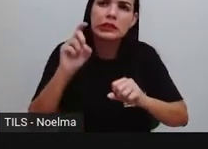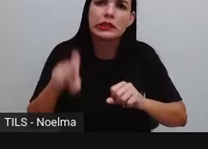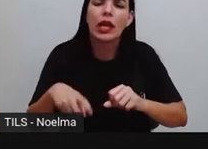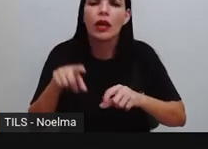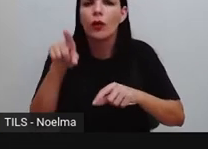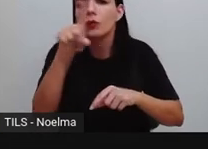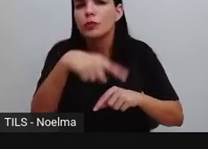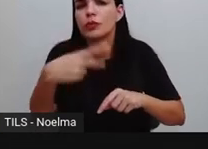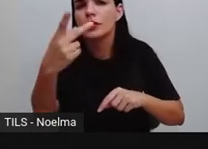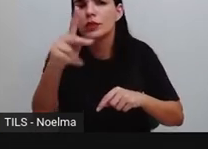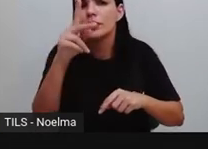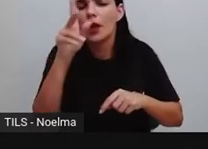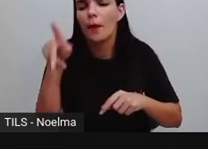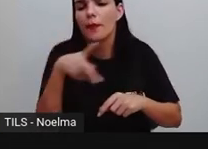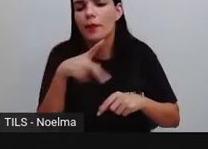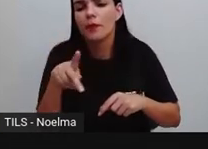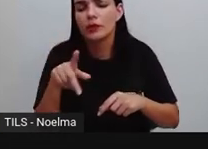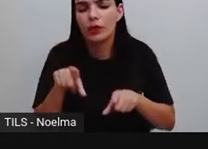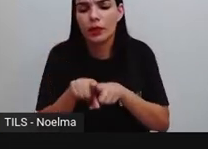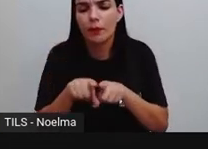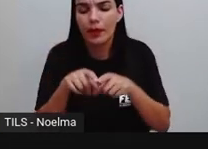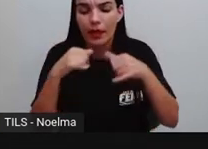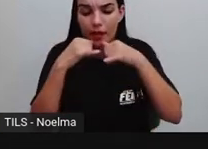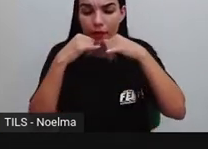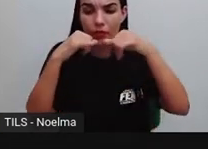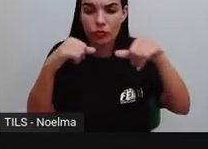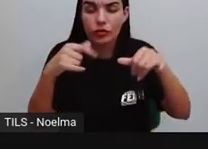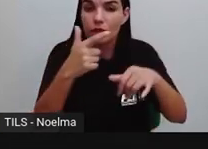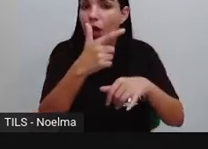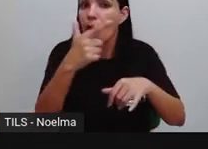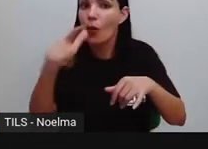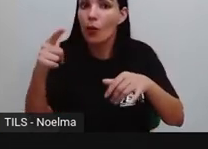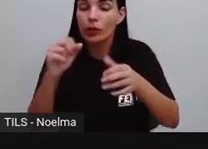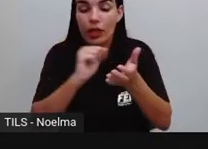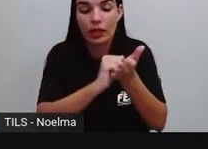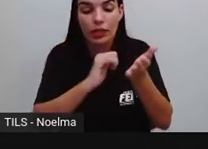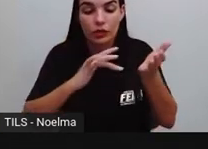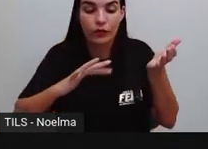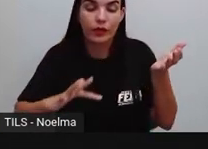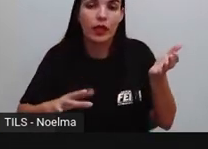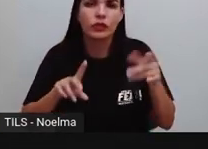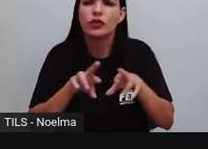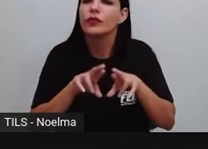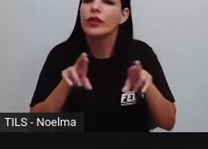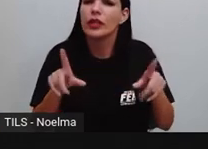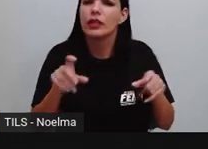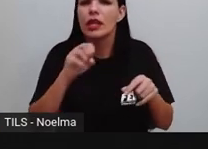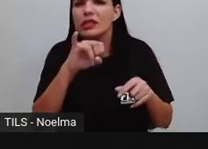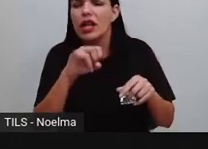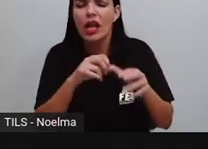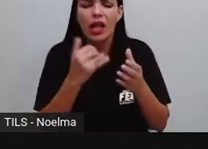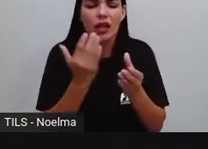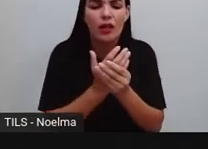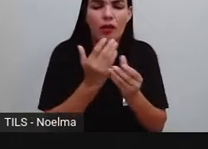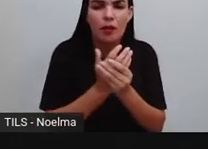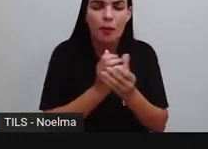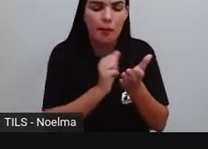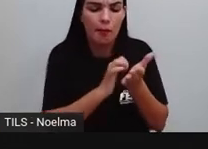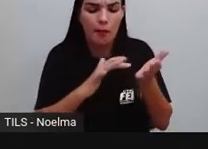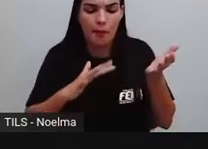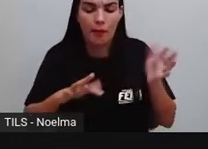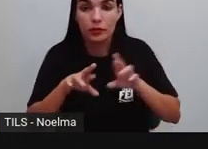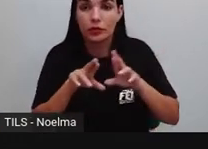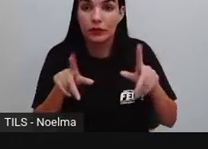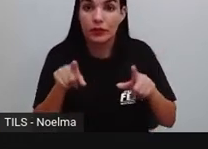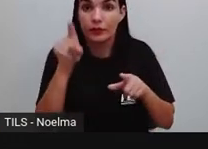professor enviou uma outra notícia aí para vocês, certo? Na sua atividade tem uma notícia diferente. Se tiver uma notícia diferente, vocês também podem